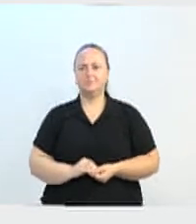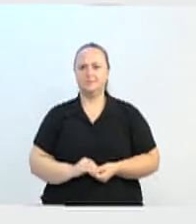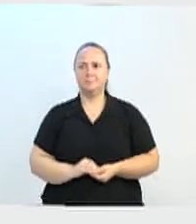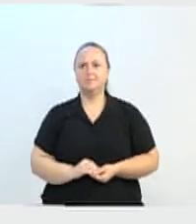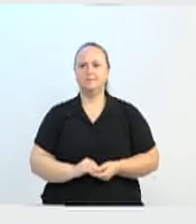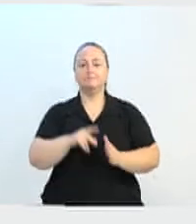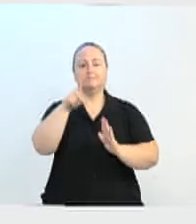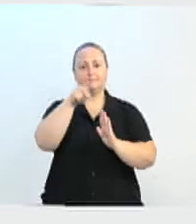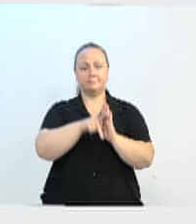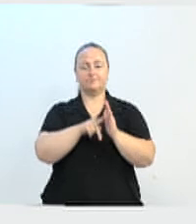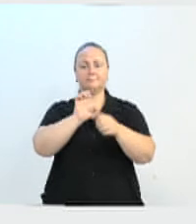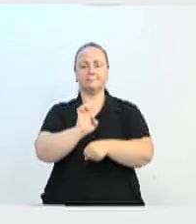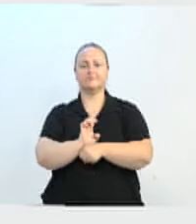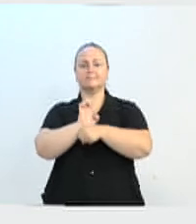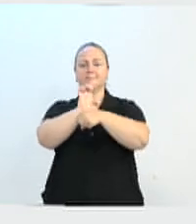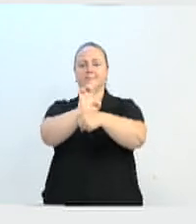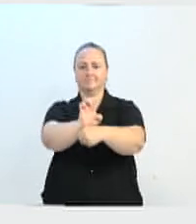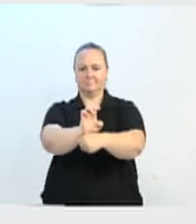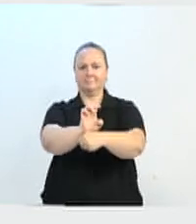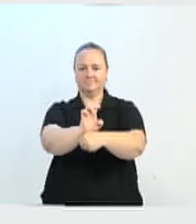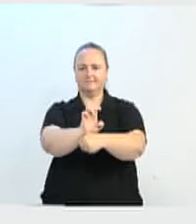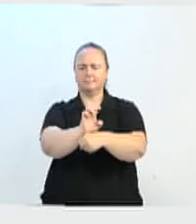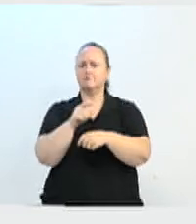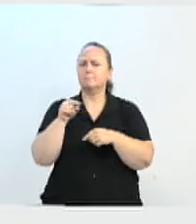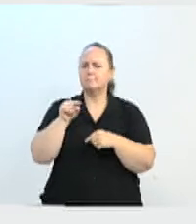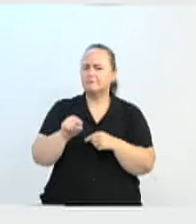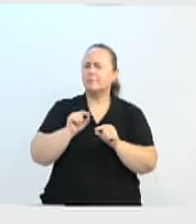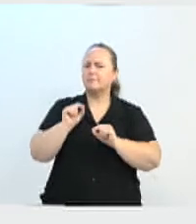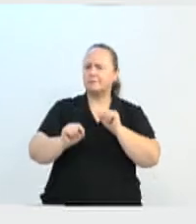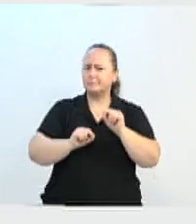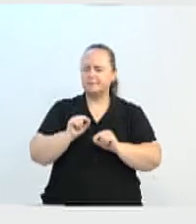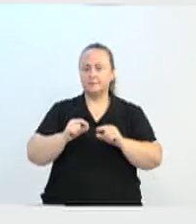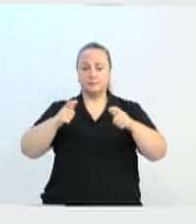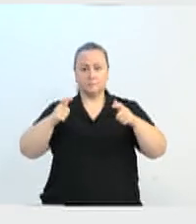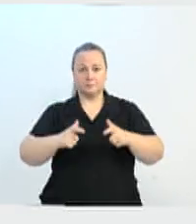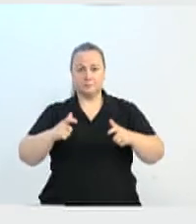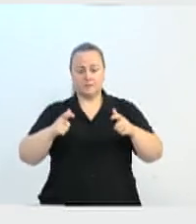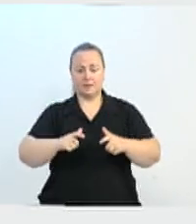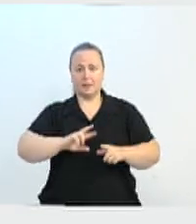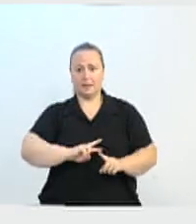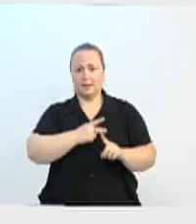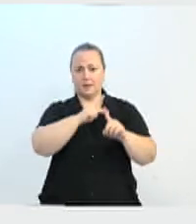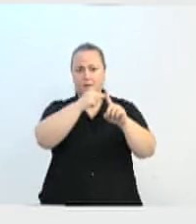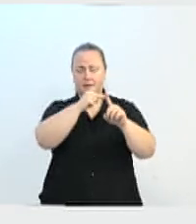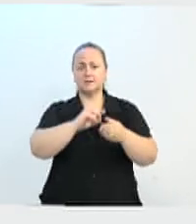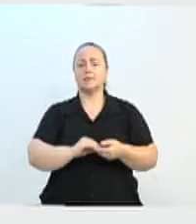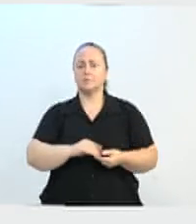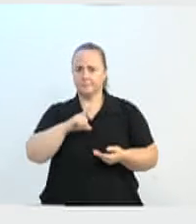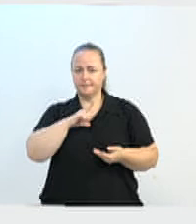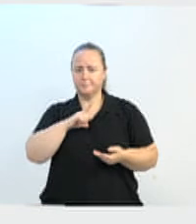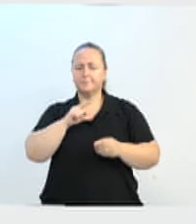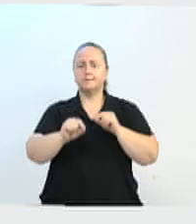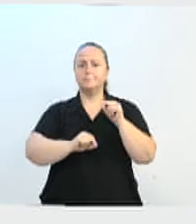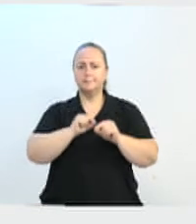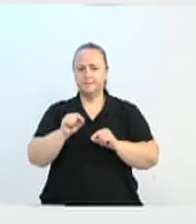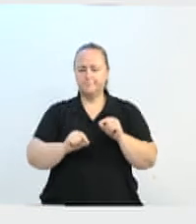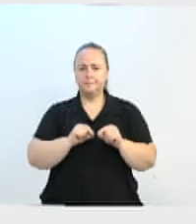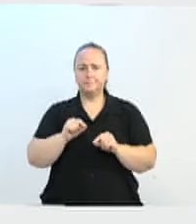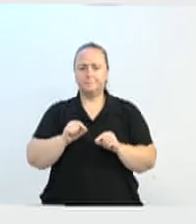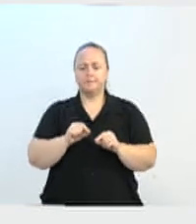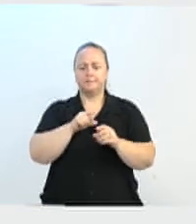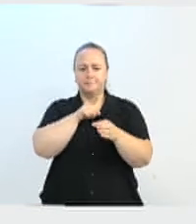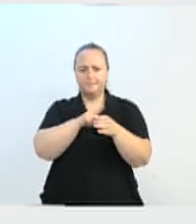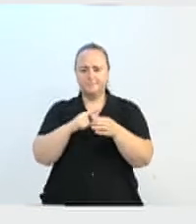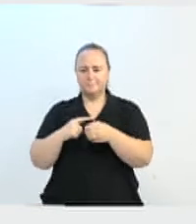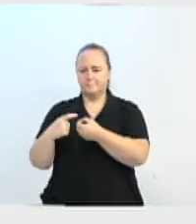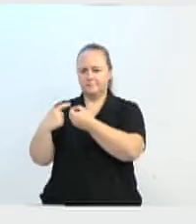embaixadores, porque o Centro de Inovação Blumenau terá inicialmente a cobertura de todos os municípios